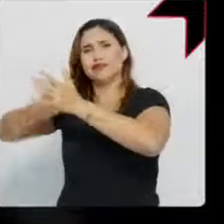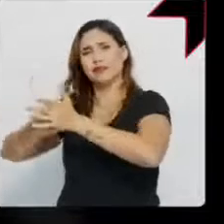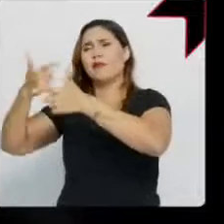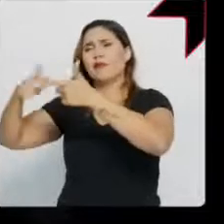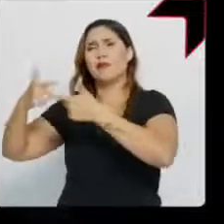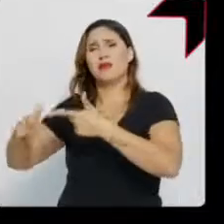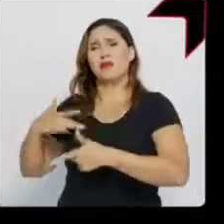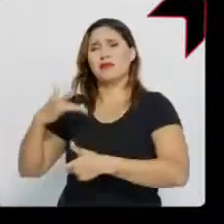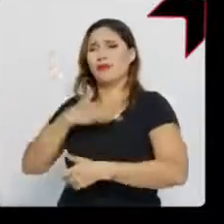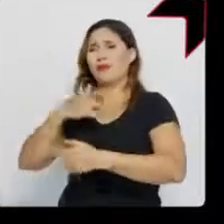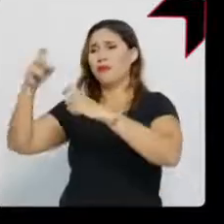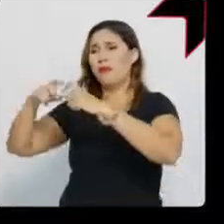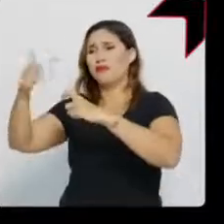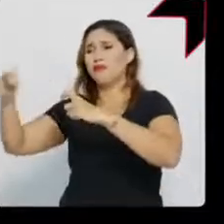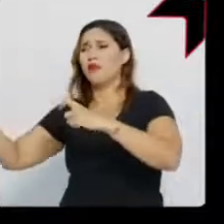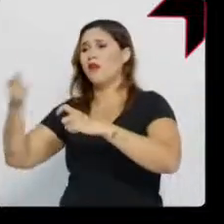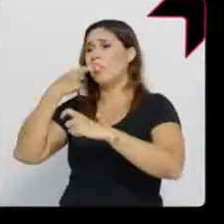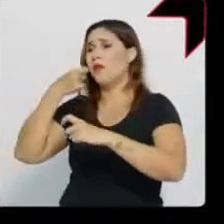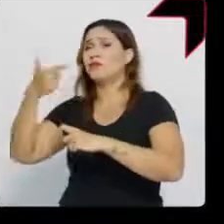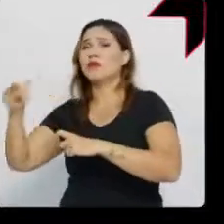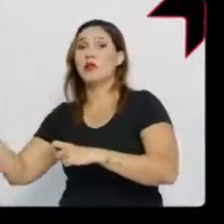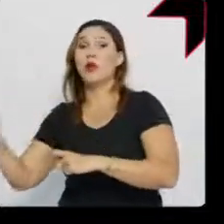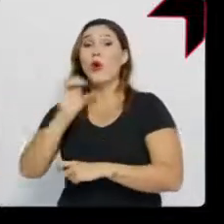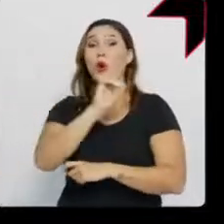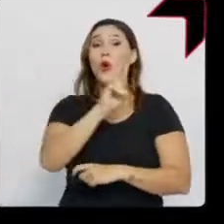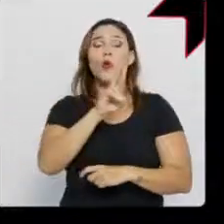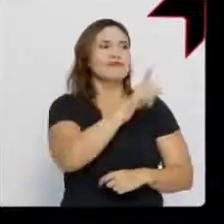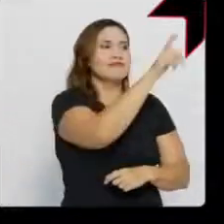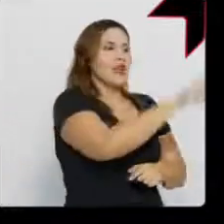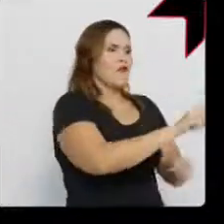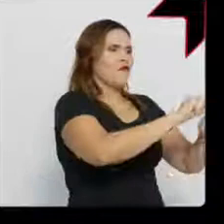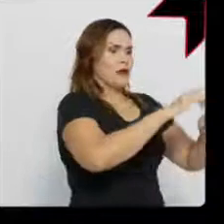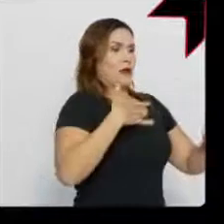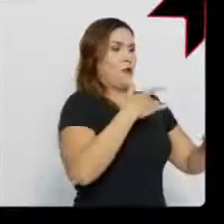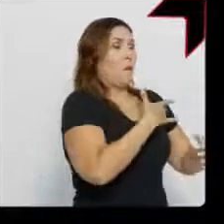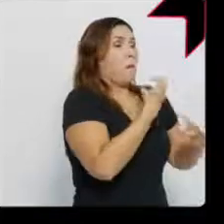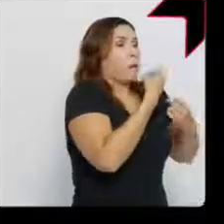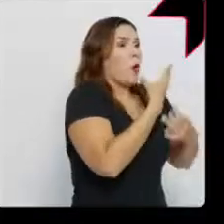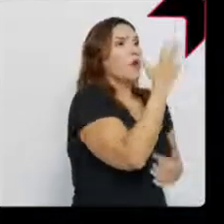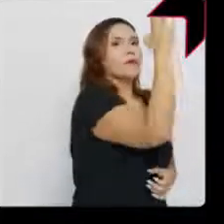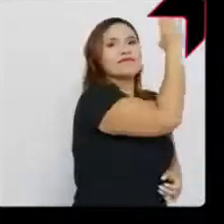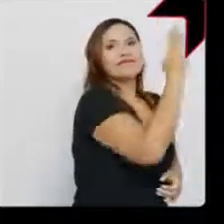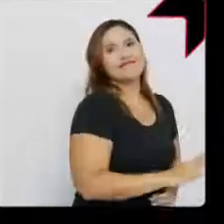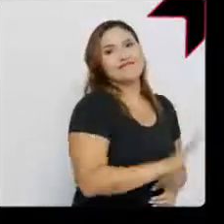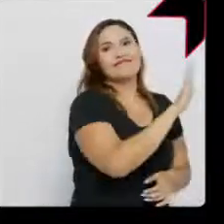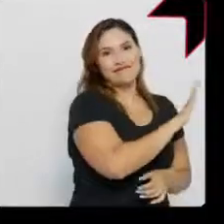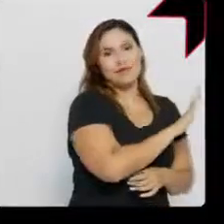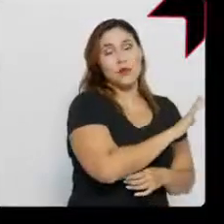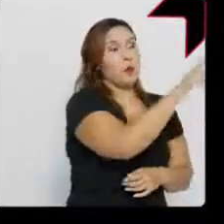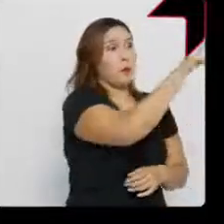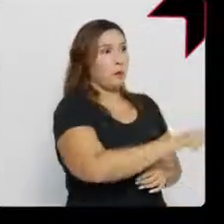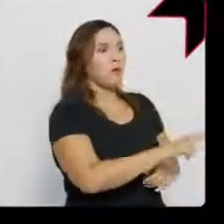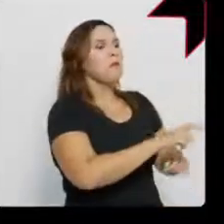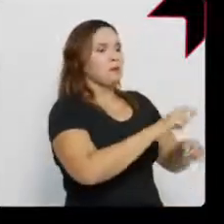sem médicos e sem remédios? Ou o que fez a saúde de Conquista ser uma das cinco melhores do Brasil? O prefeito que construiu